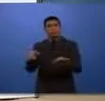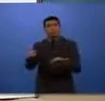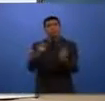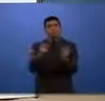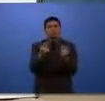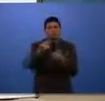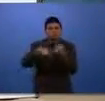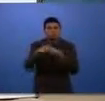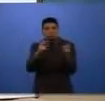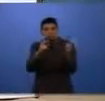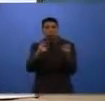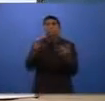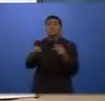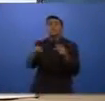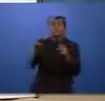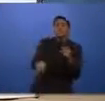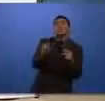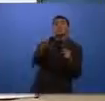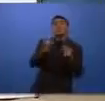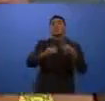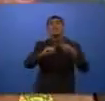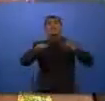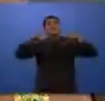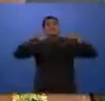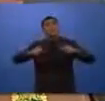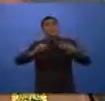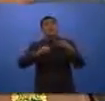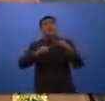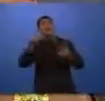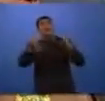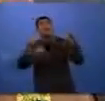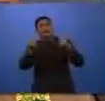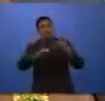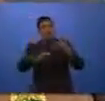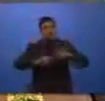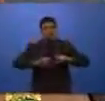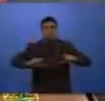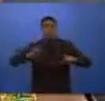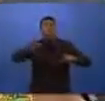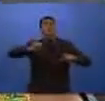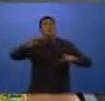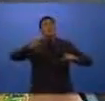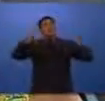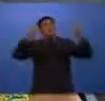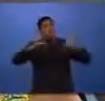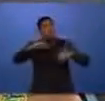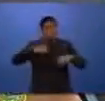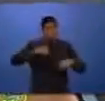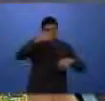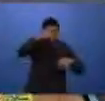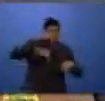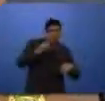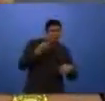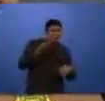com relação ao traficante. Então são esses dados que nós precisamos. Quem são os traficantes, qual é o local, qual é o carro que ele utiliza, placa, é isso que nos interessa.